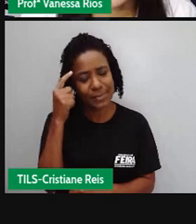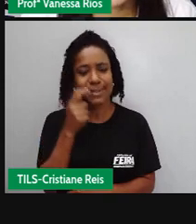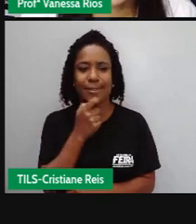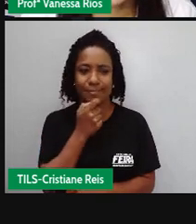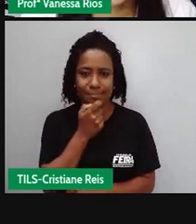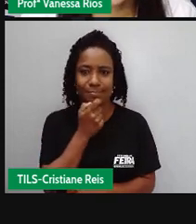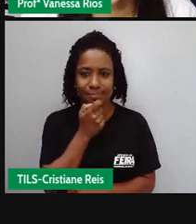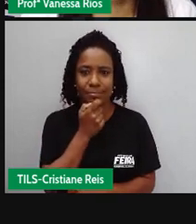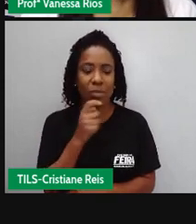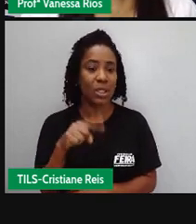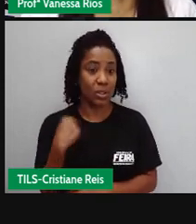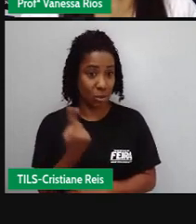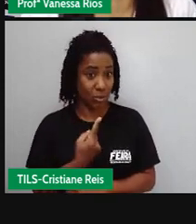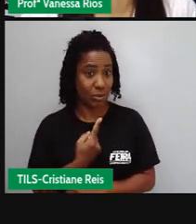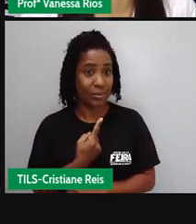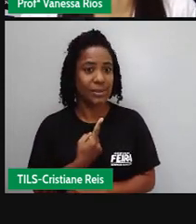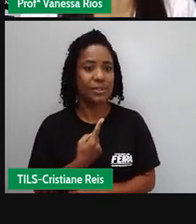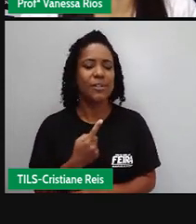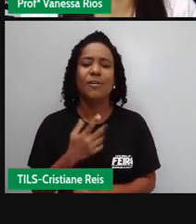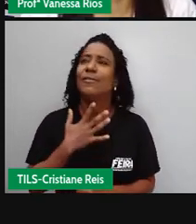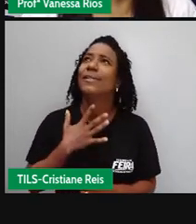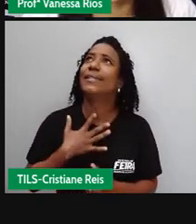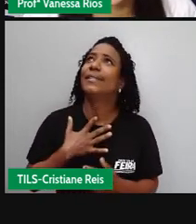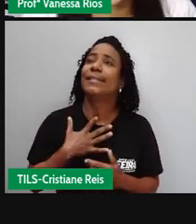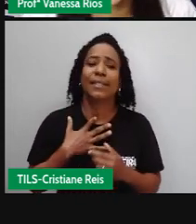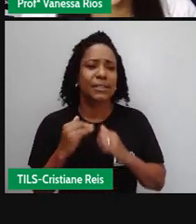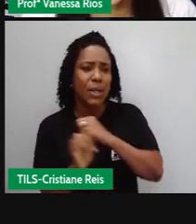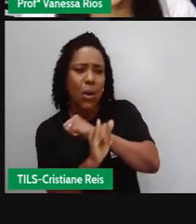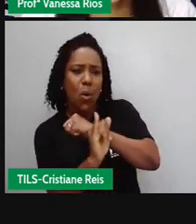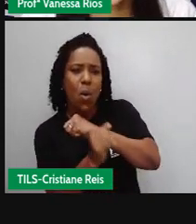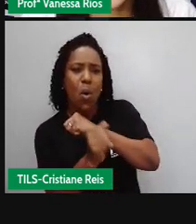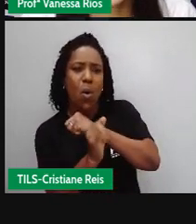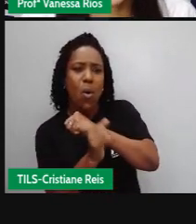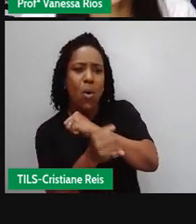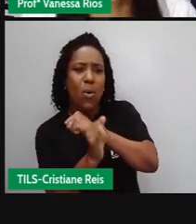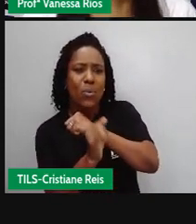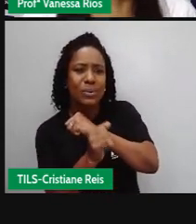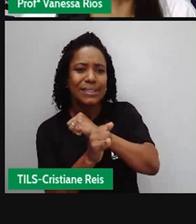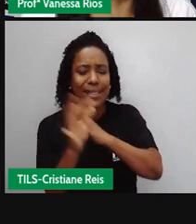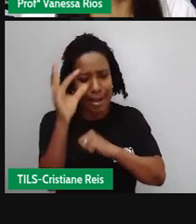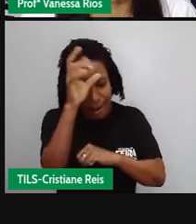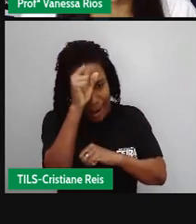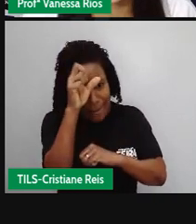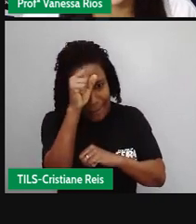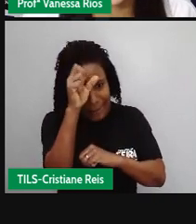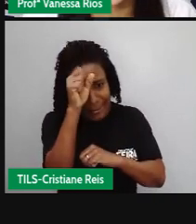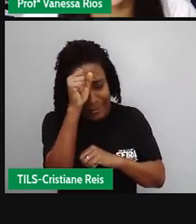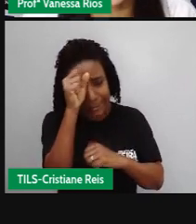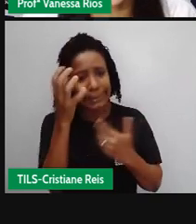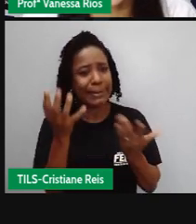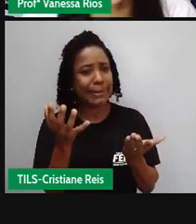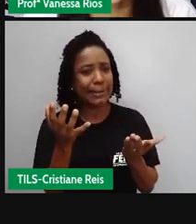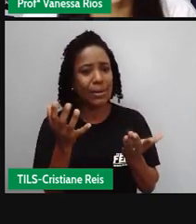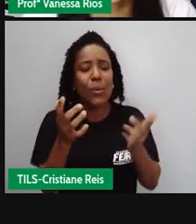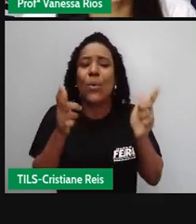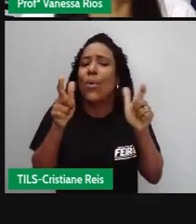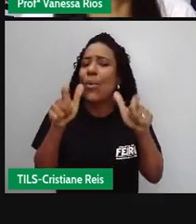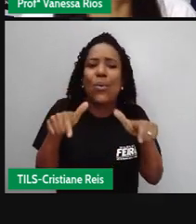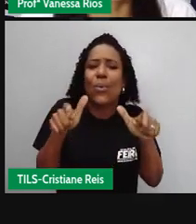crônicas, onde é que a gente pode buscar, né? Onde podemos buscar as crônicas?